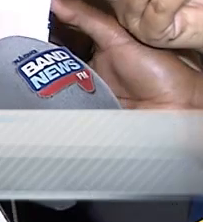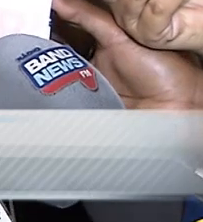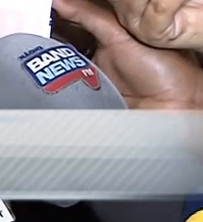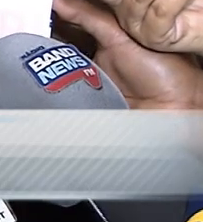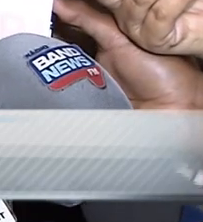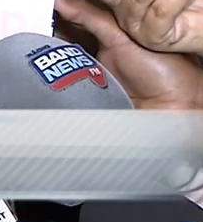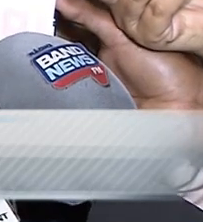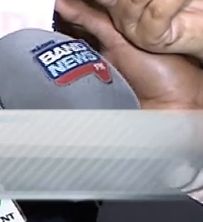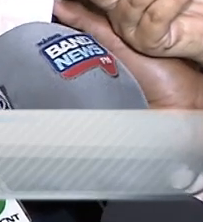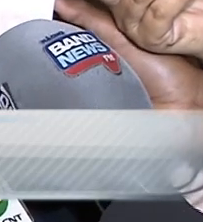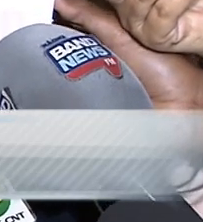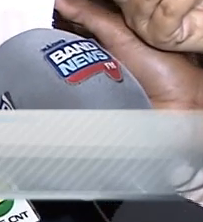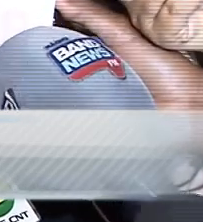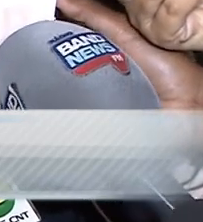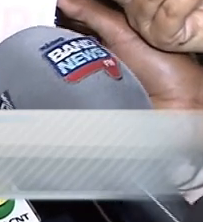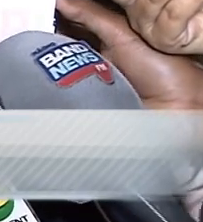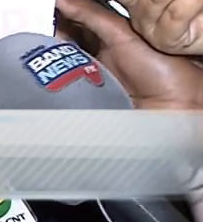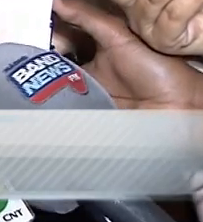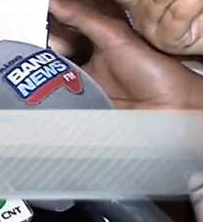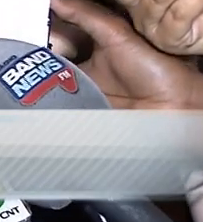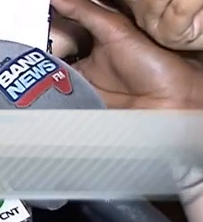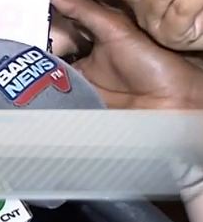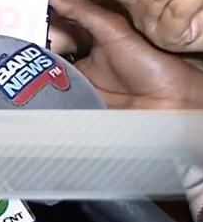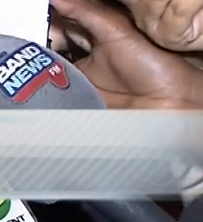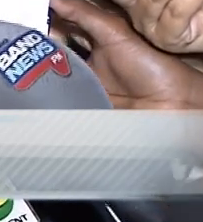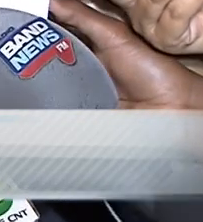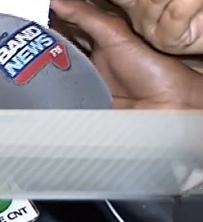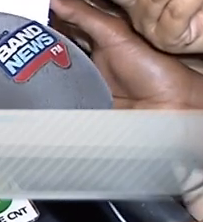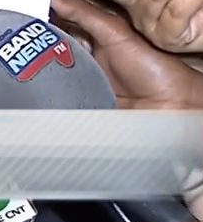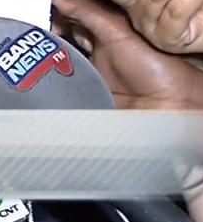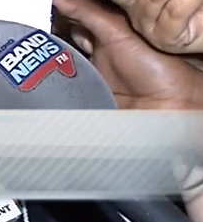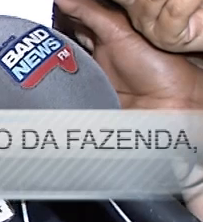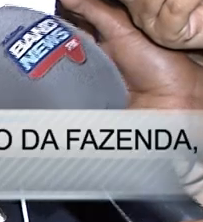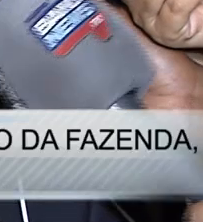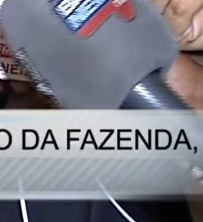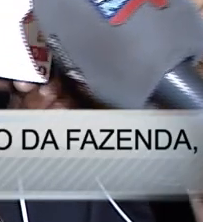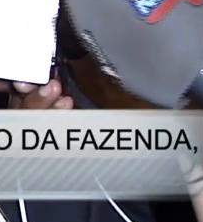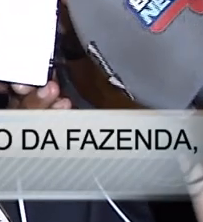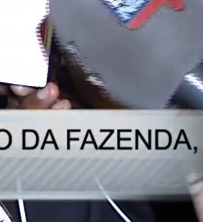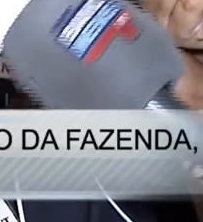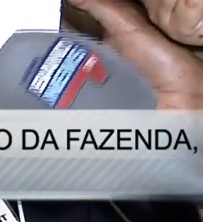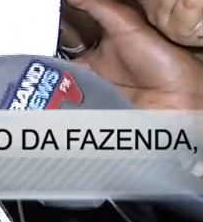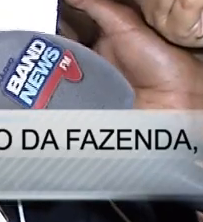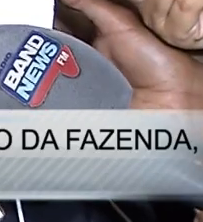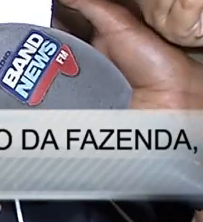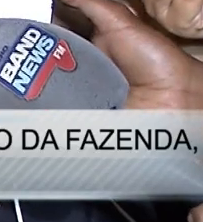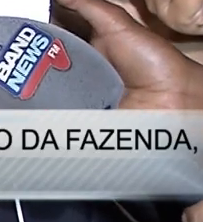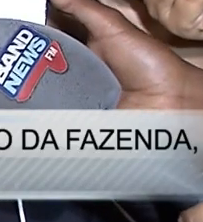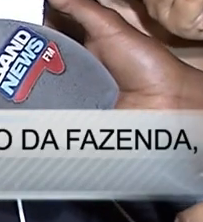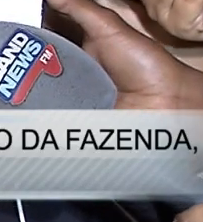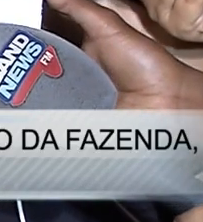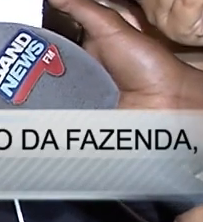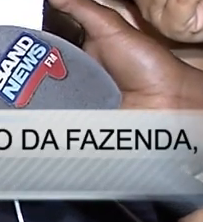oportunidade para se avançar também em reformas estruturais. Para que a economia brasileira se recupere mais rapidamente,